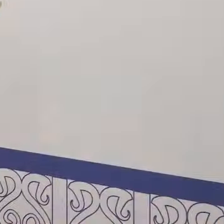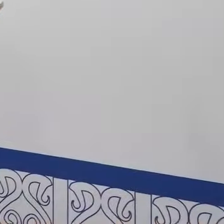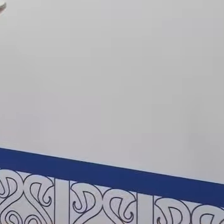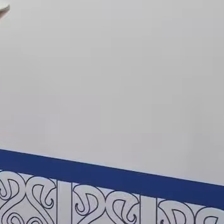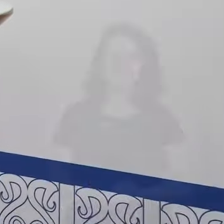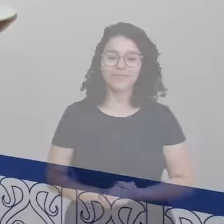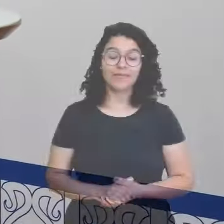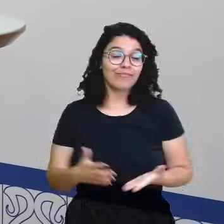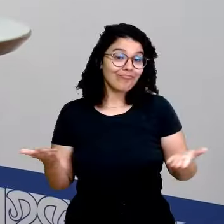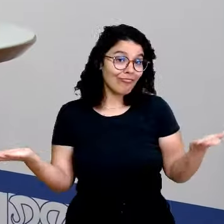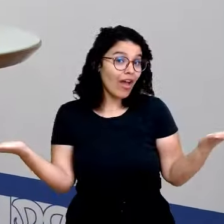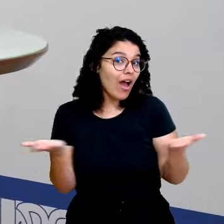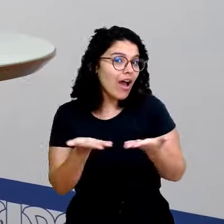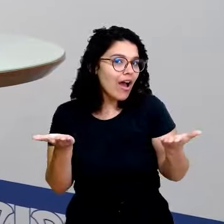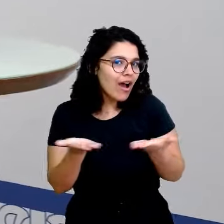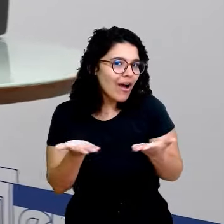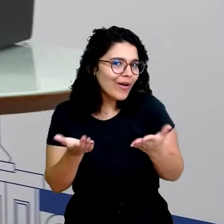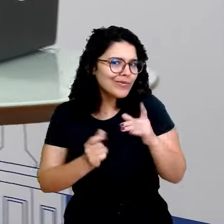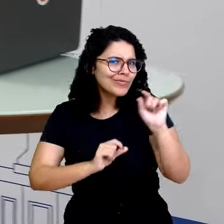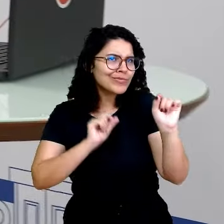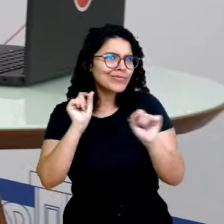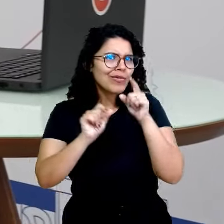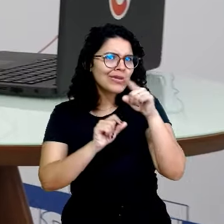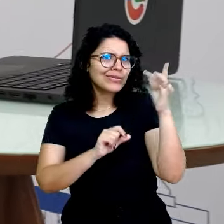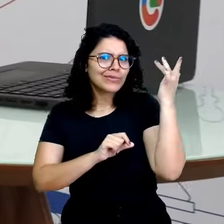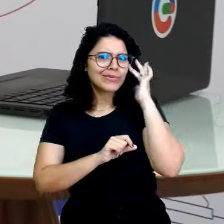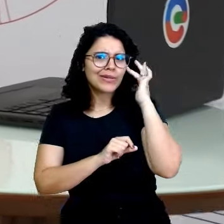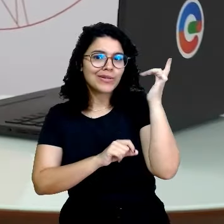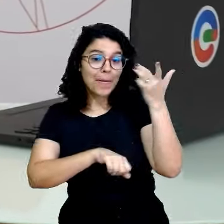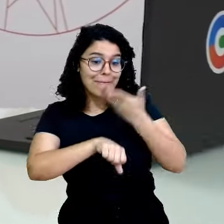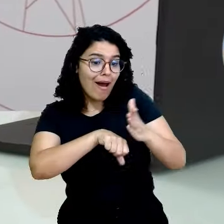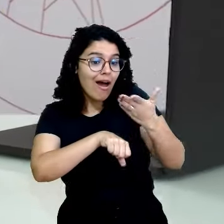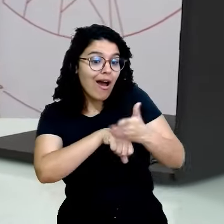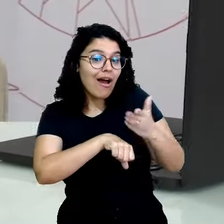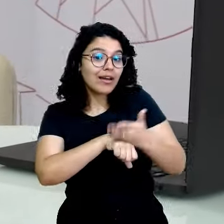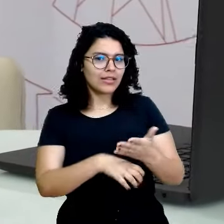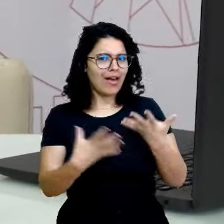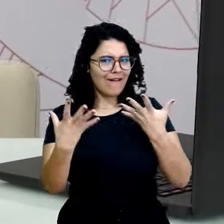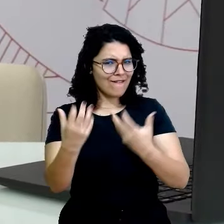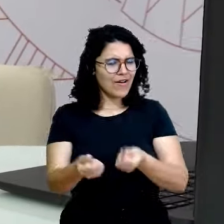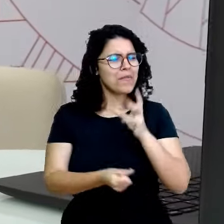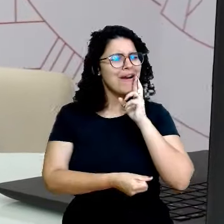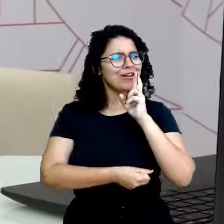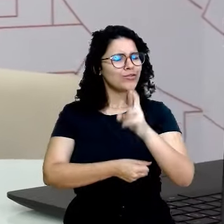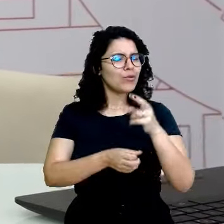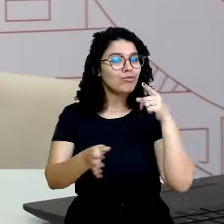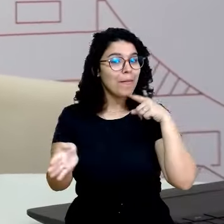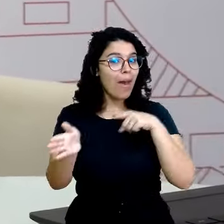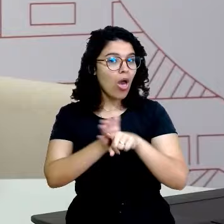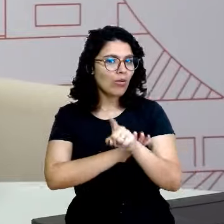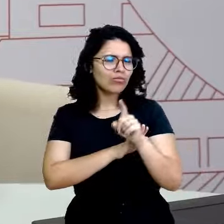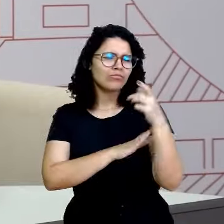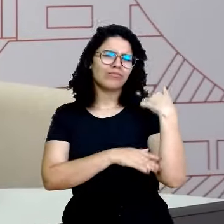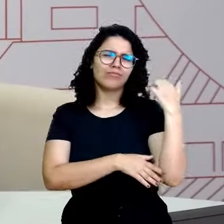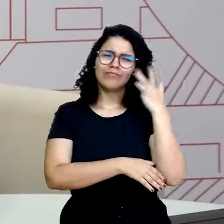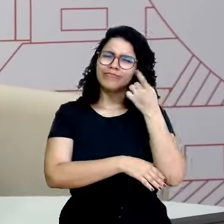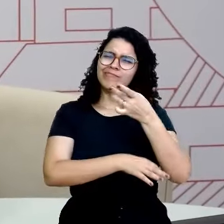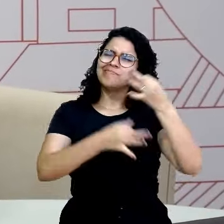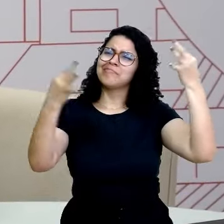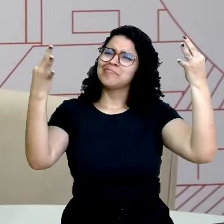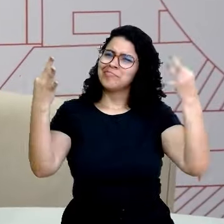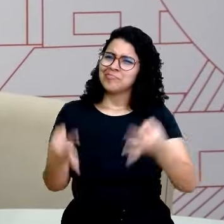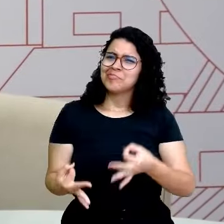E agora, que tal você praticar? Vamos responder a uma questão que você certamente